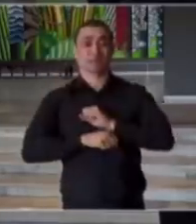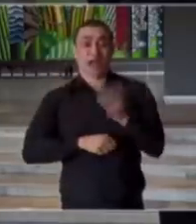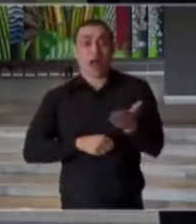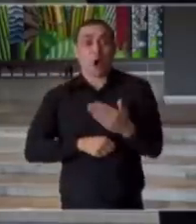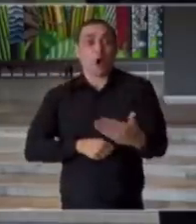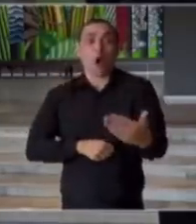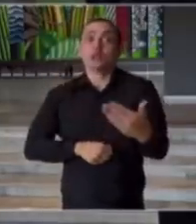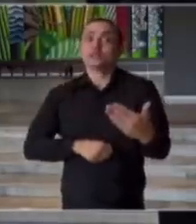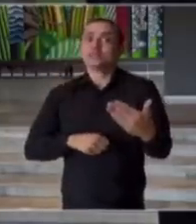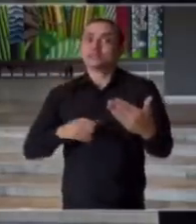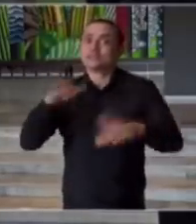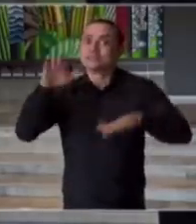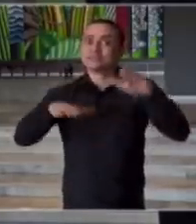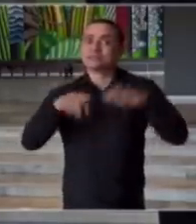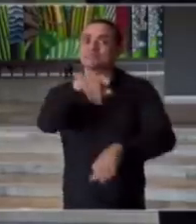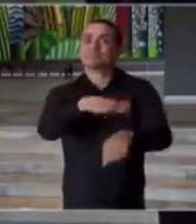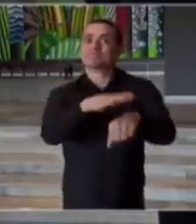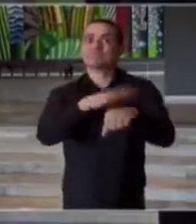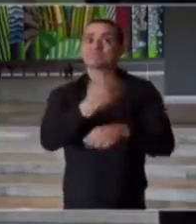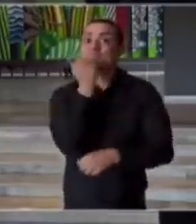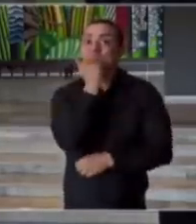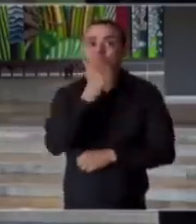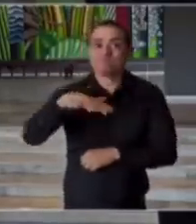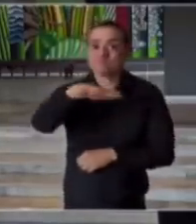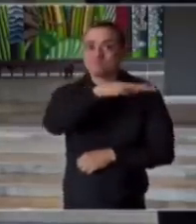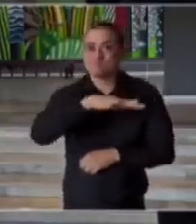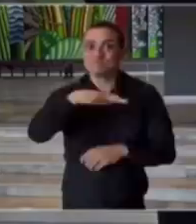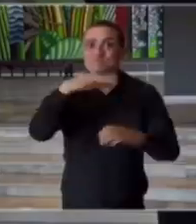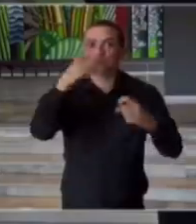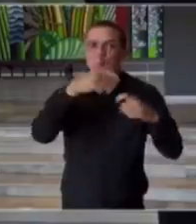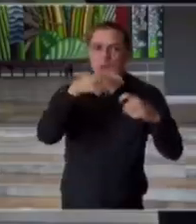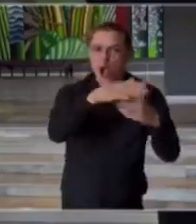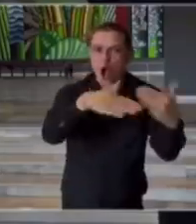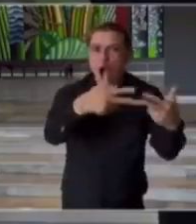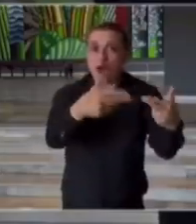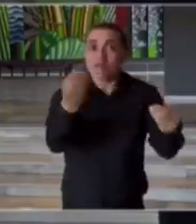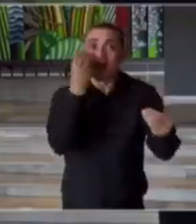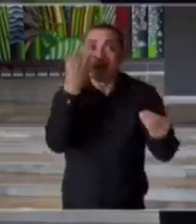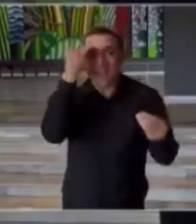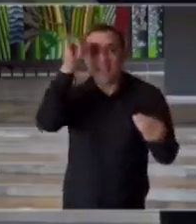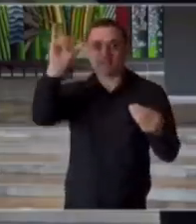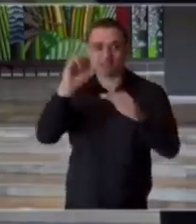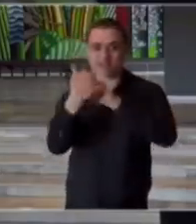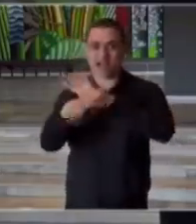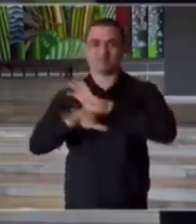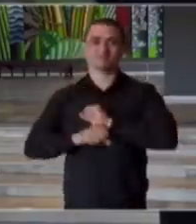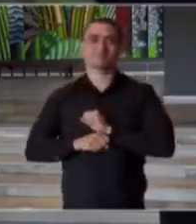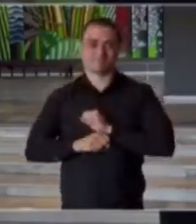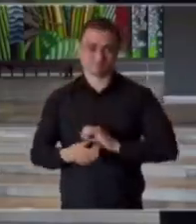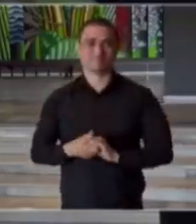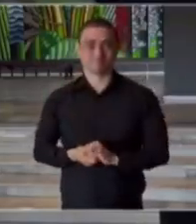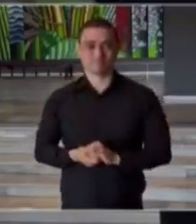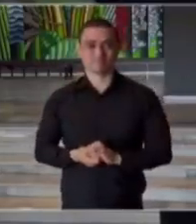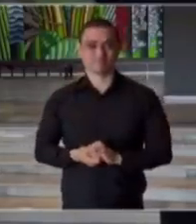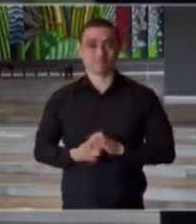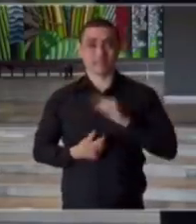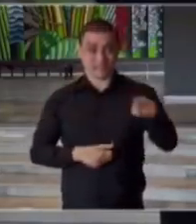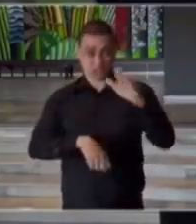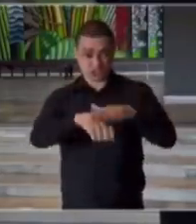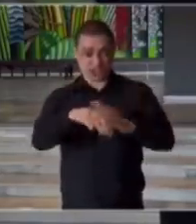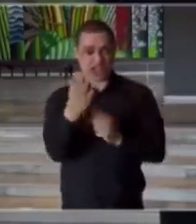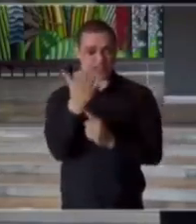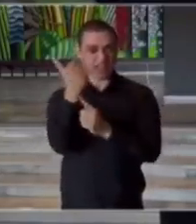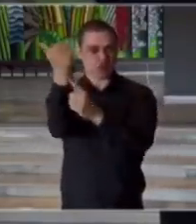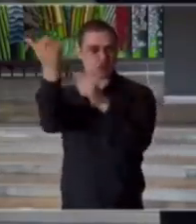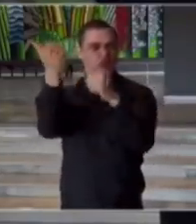janela da ciência para evitar o coronavírus. E o domínio dessa